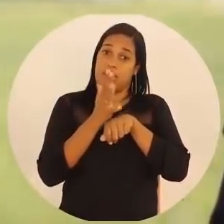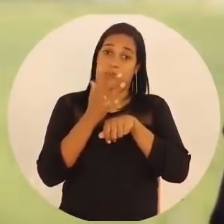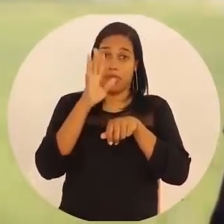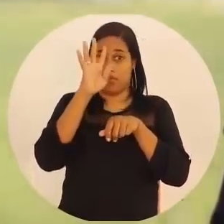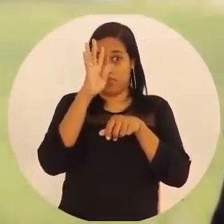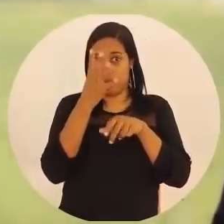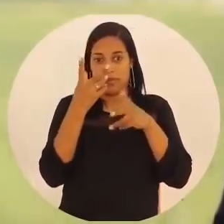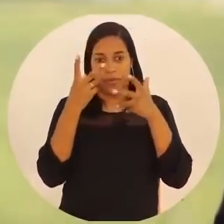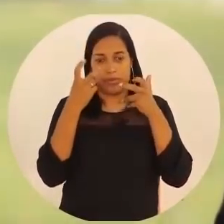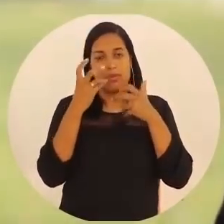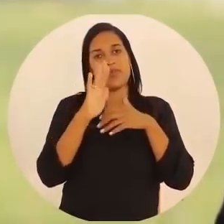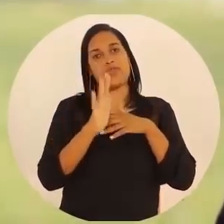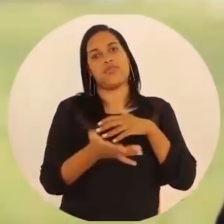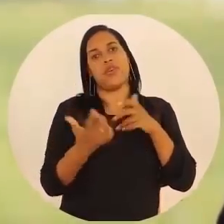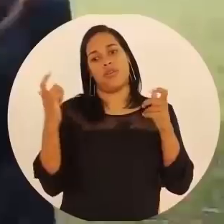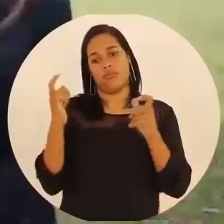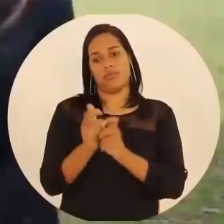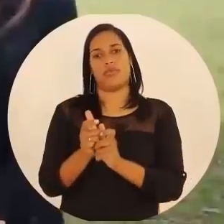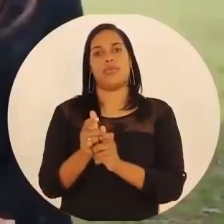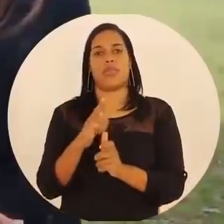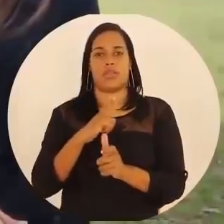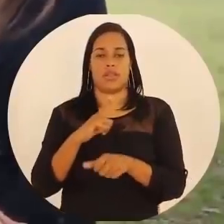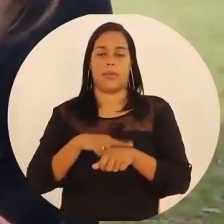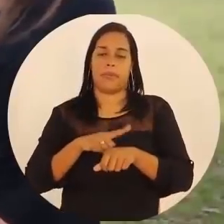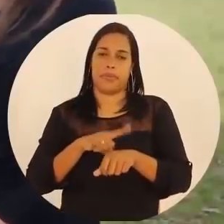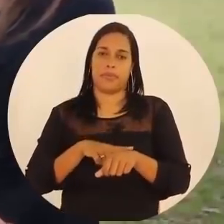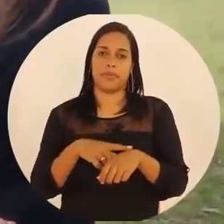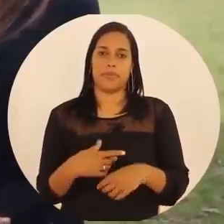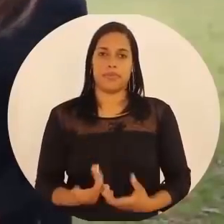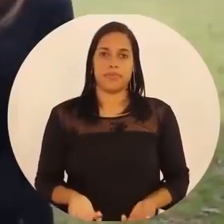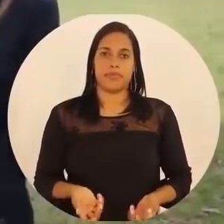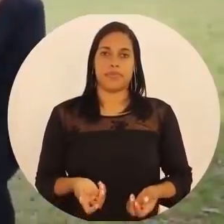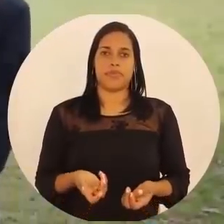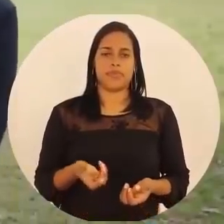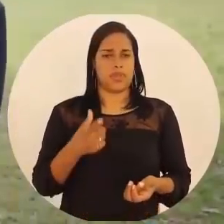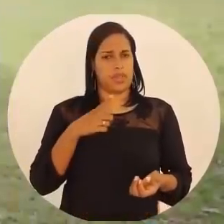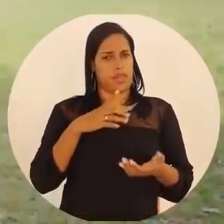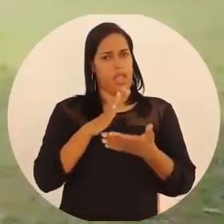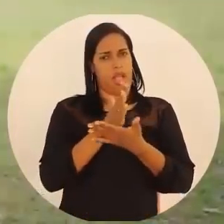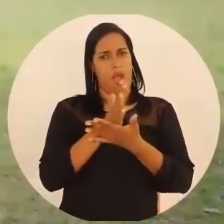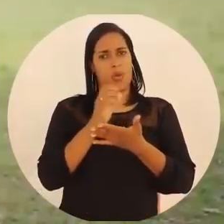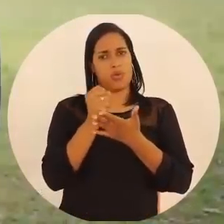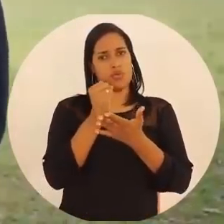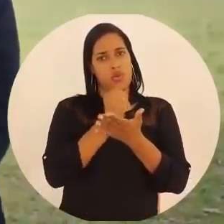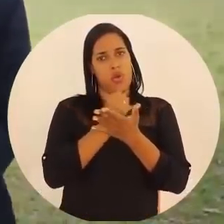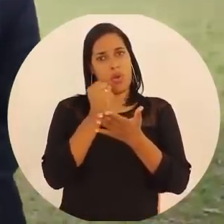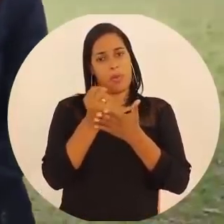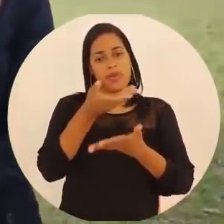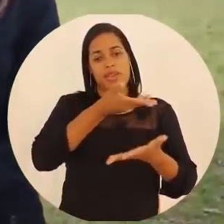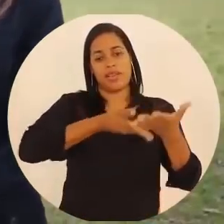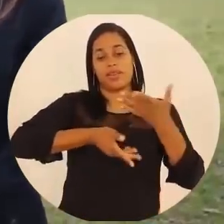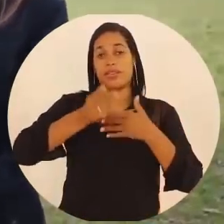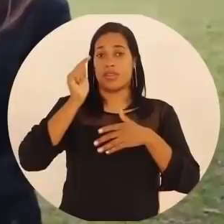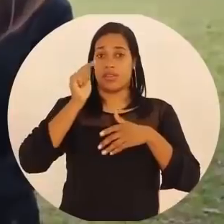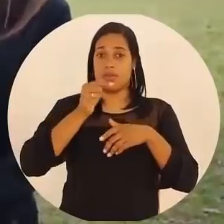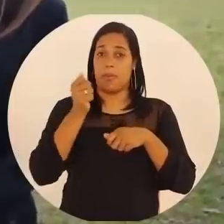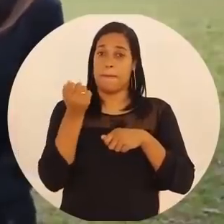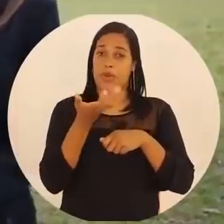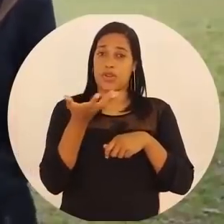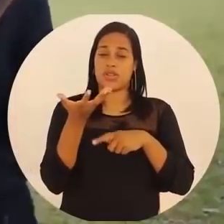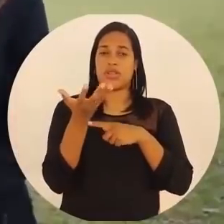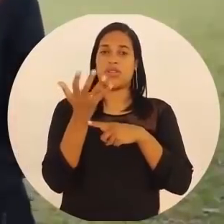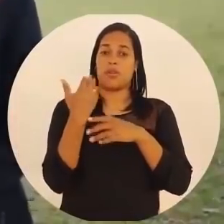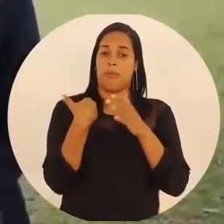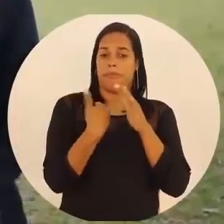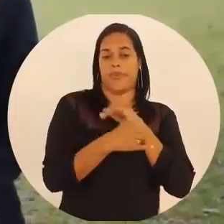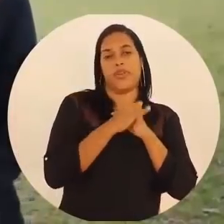você observa já a curto prazo. Adriana, existem alguns documentos que estão relacionados a esse processo de TID?